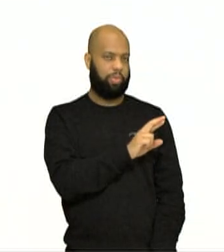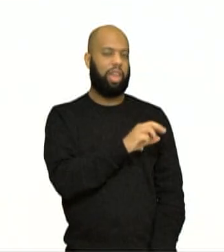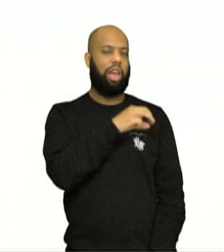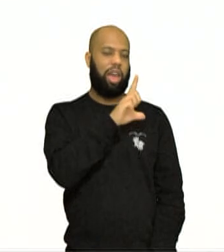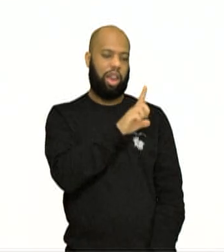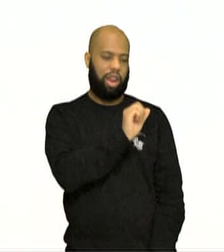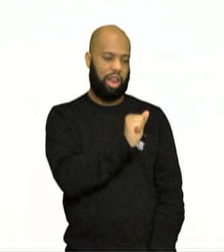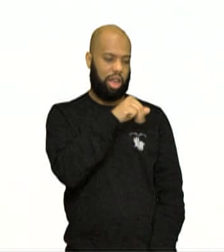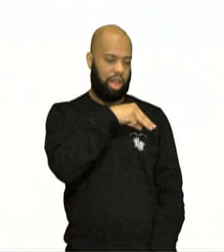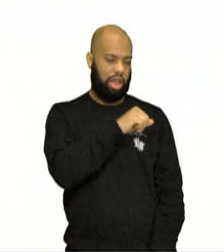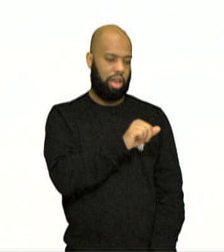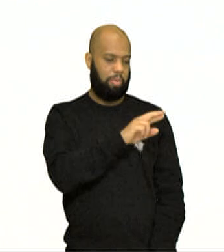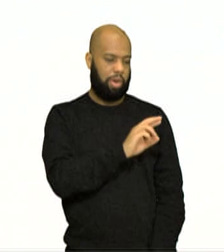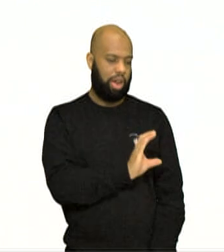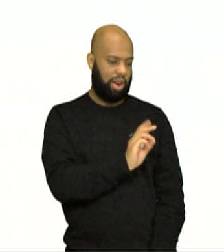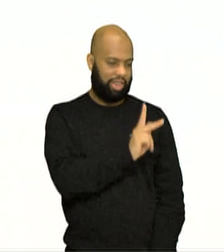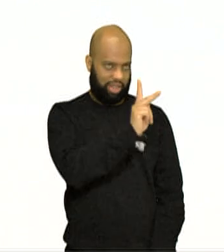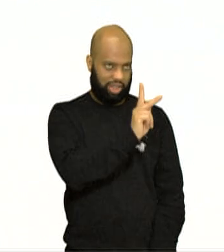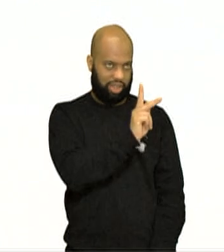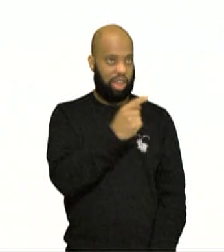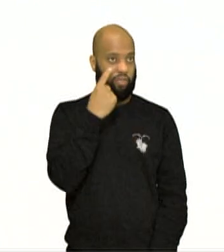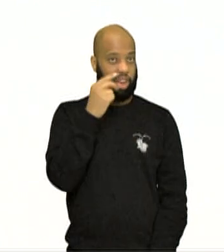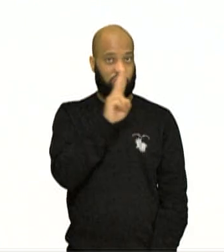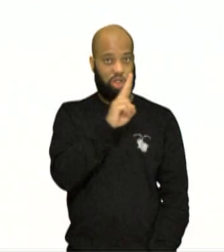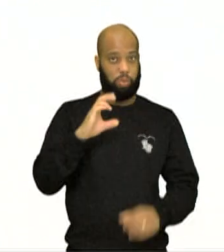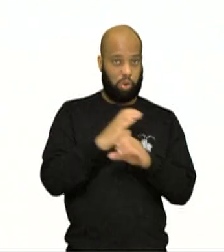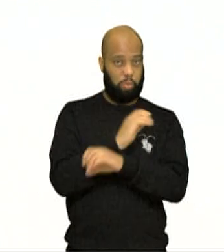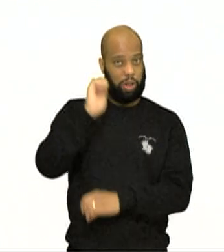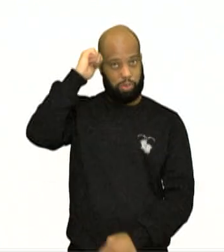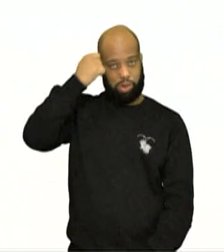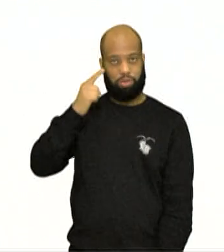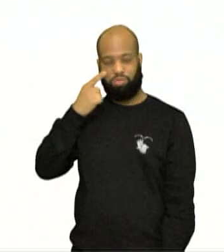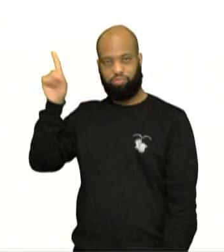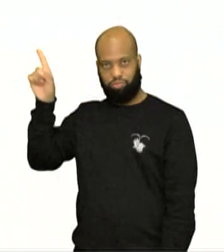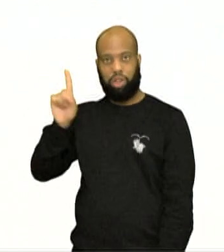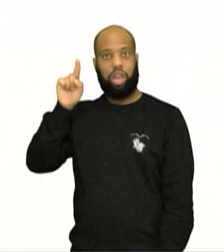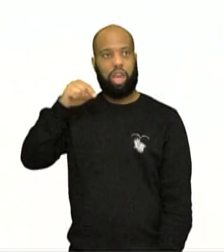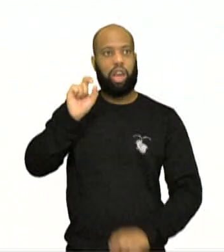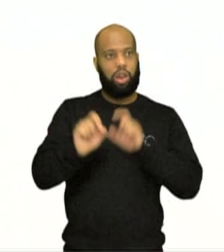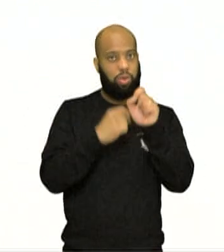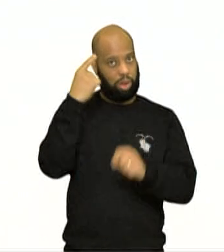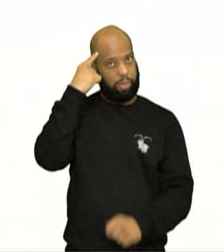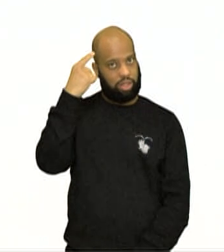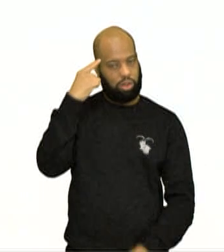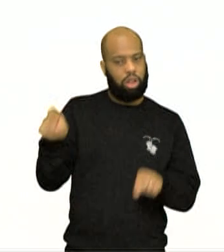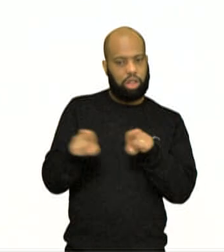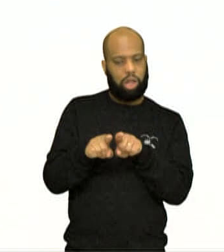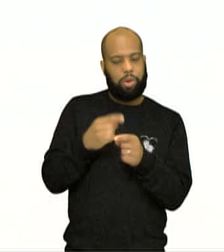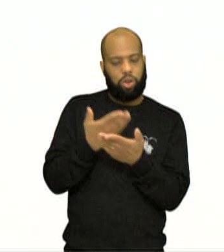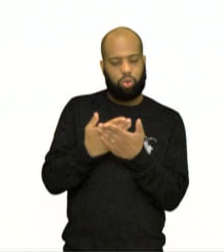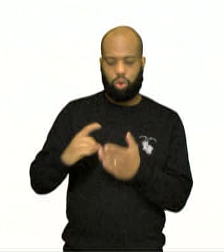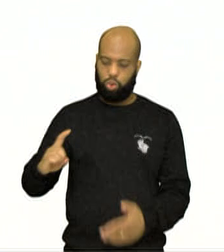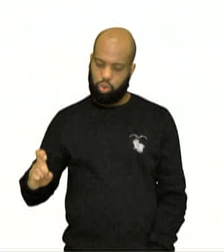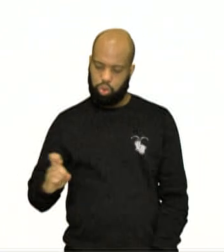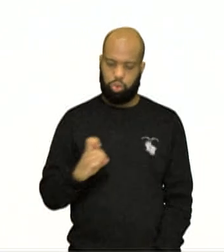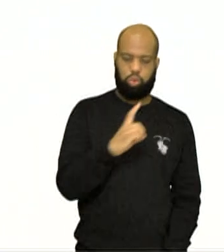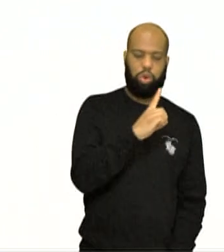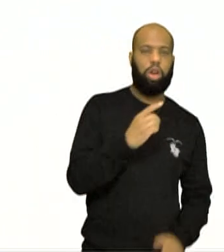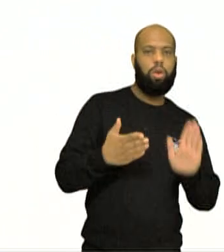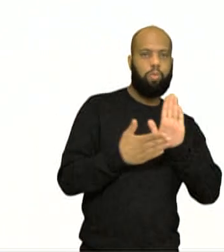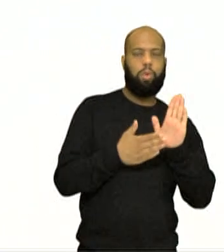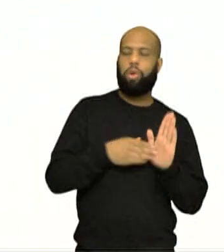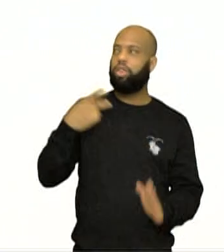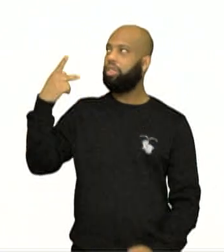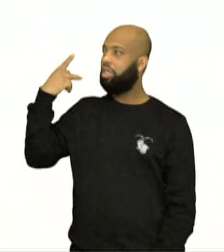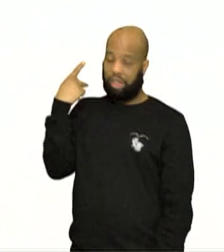ele também é um pesquisador, um naturalista, evolucionista e ele propõe uma nova teoria. A